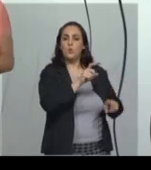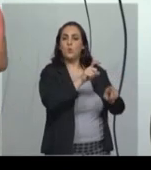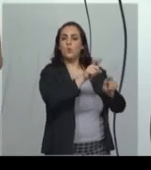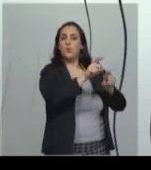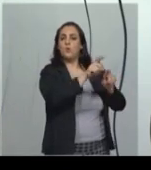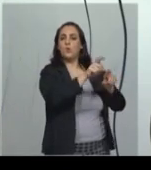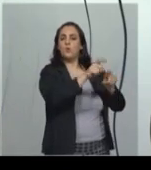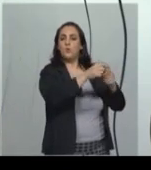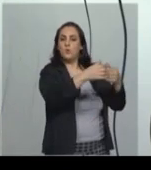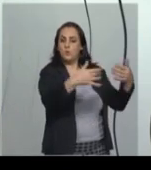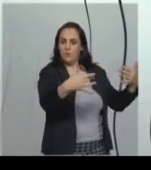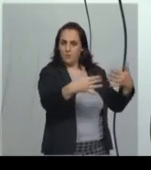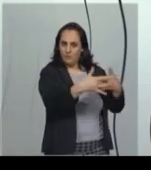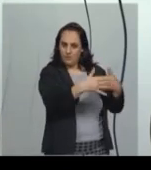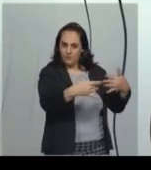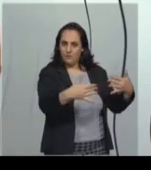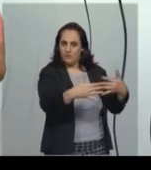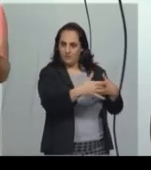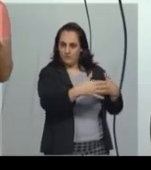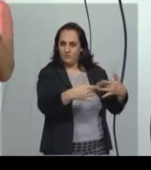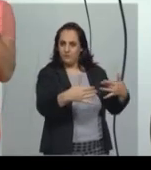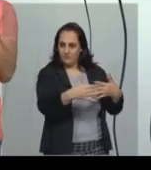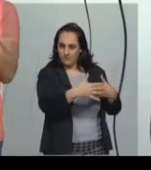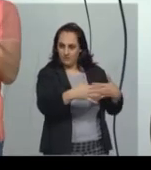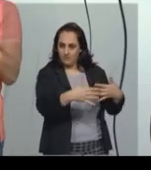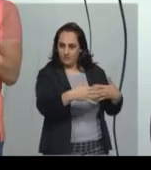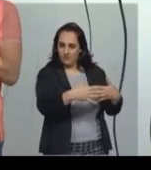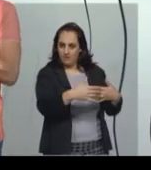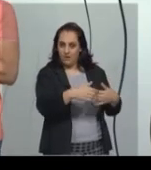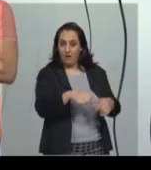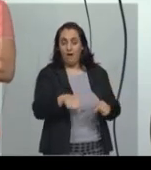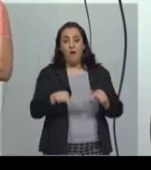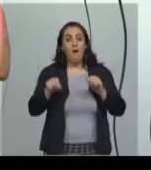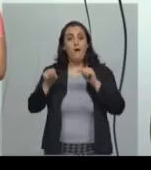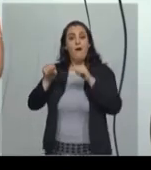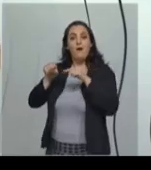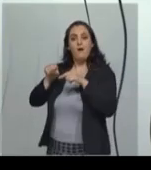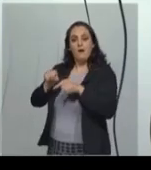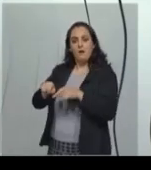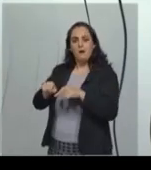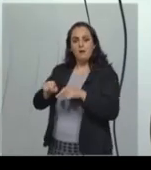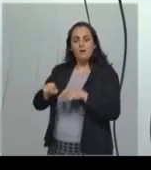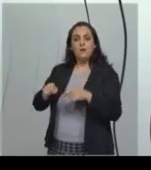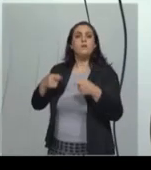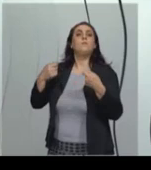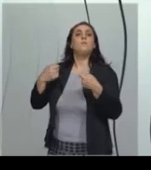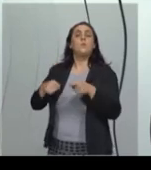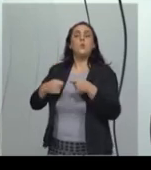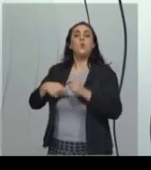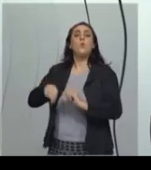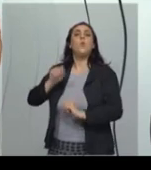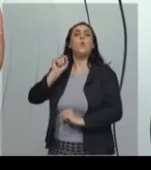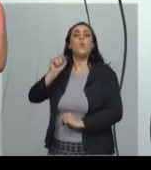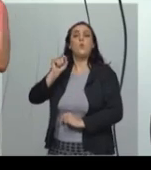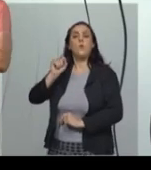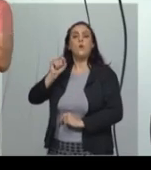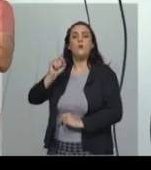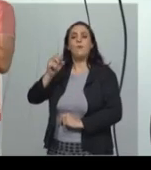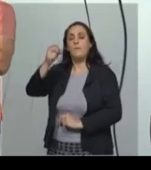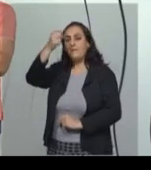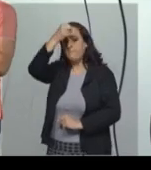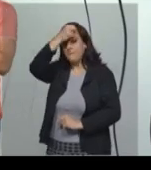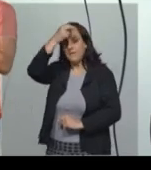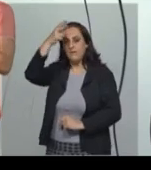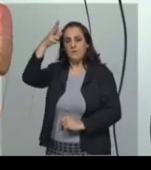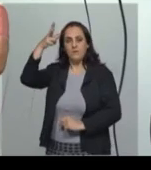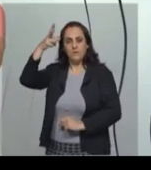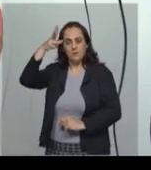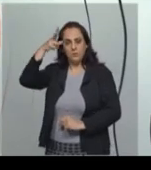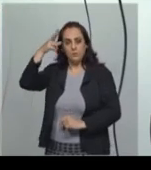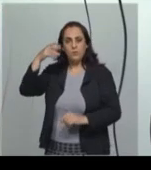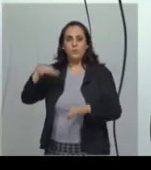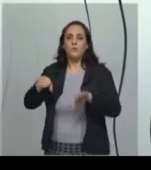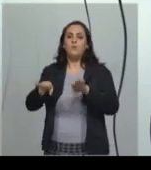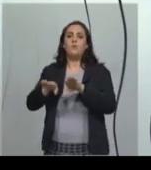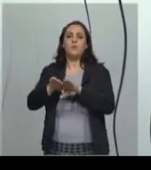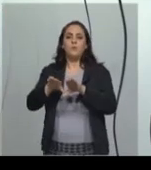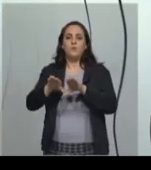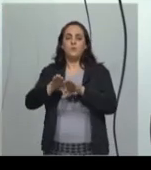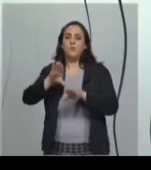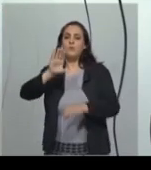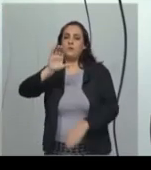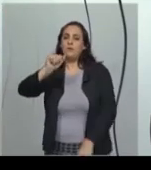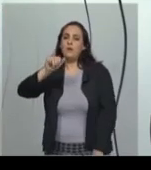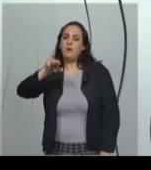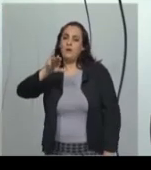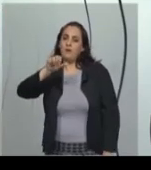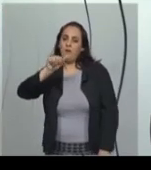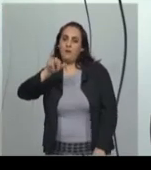vimos que o município, ele é comandado pela prefeitura e pela Câmara Municipal. A Câmara Municipal é responsável